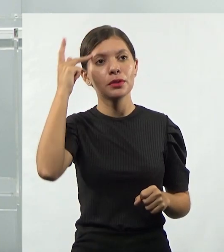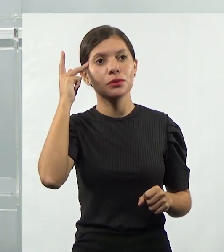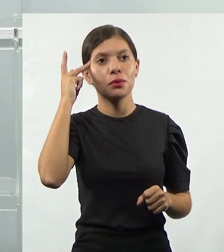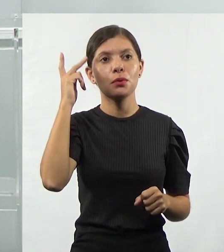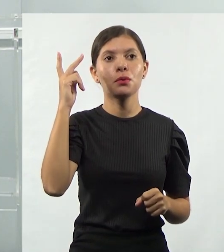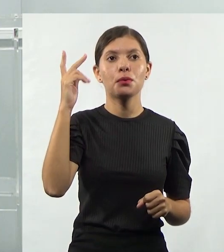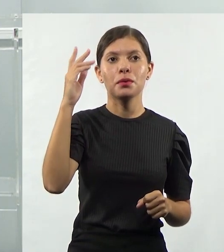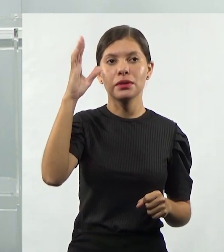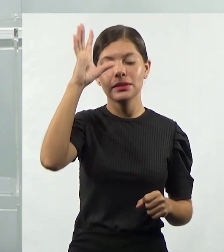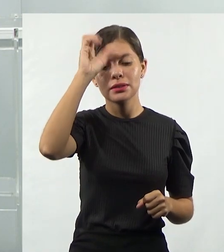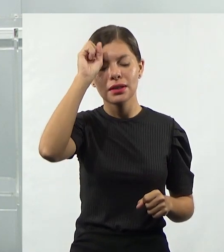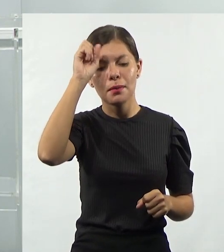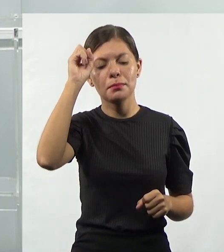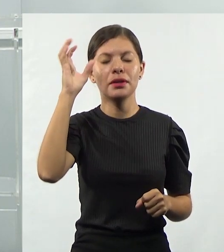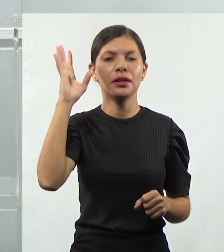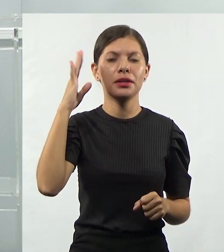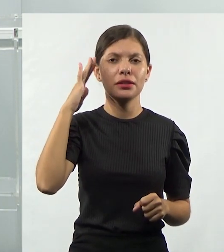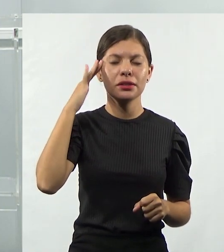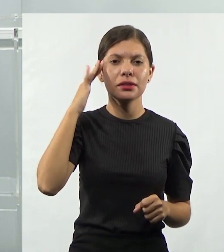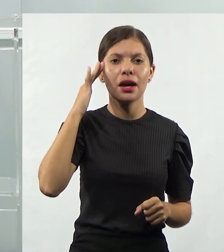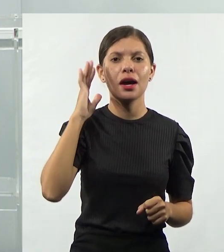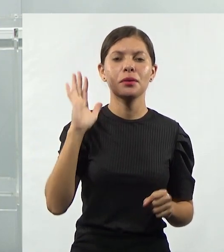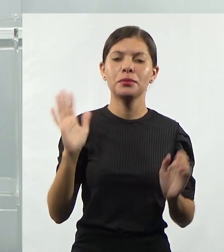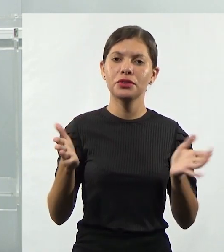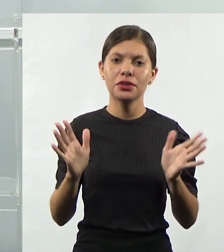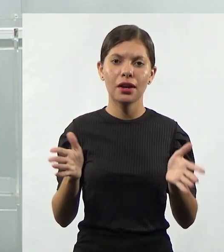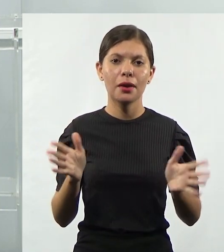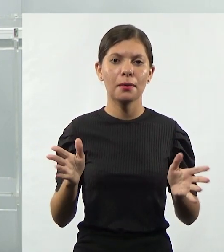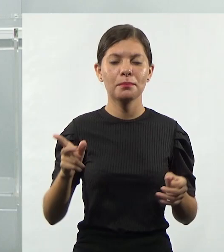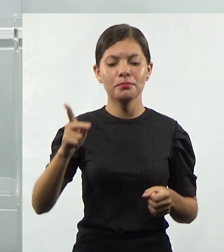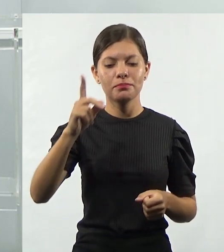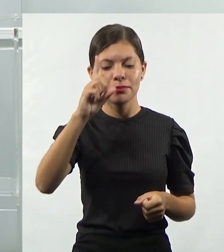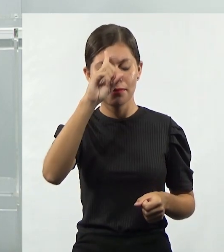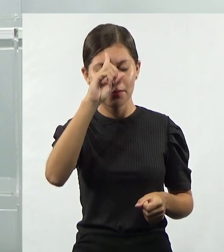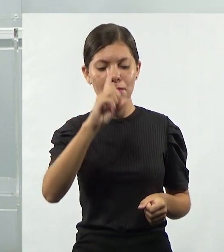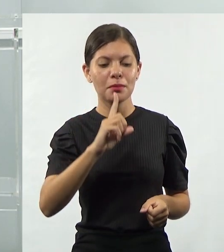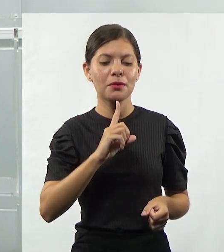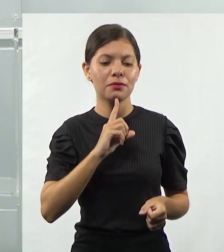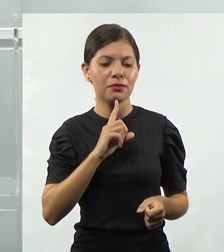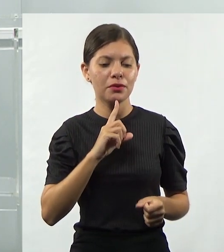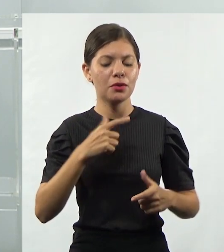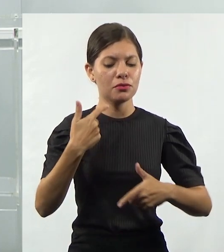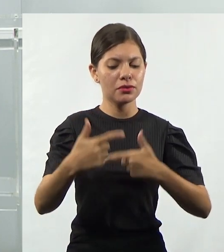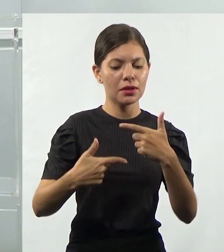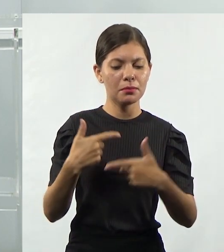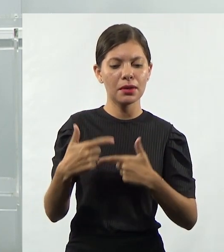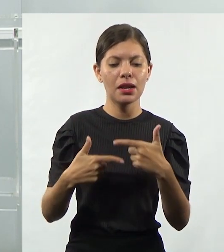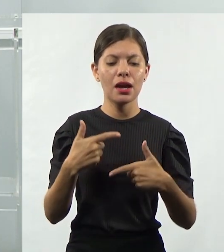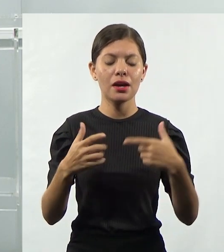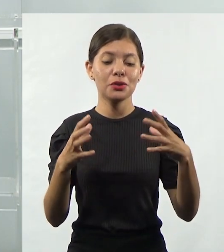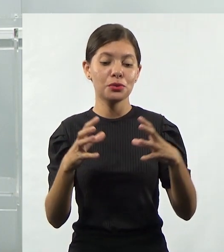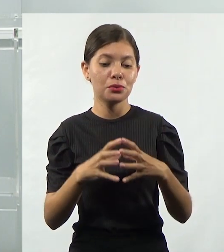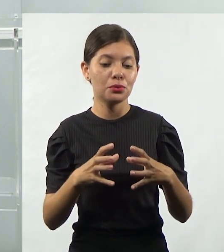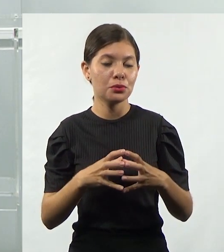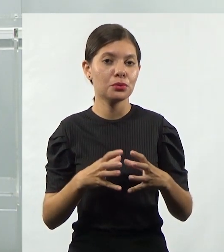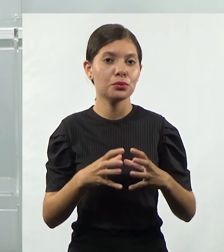gente quer, o que a gente precisa, né? Buscar pessoas que tenham aquele perfil, sabe? De trabalhar em equipe,